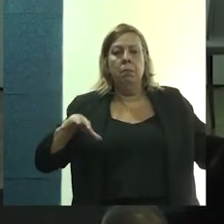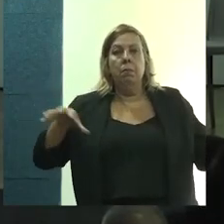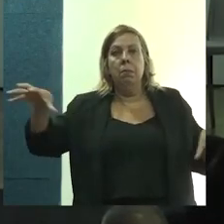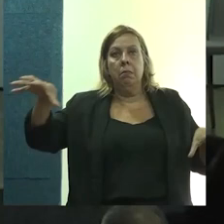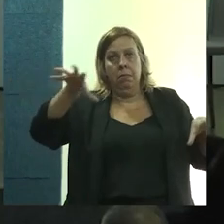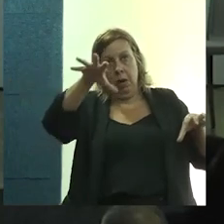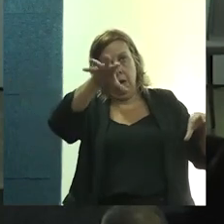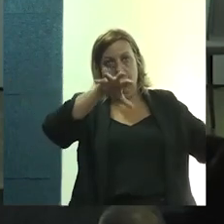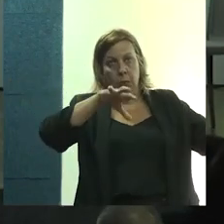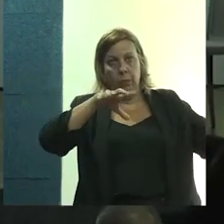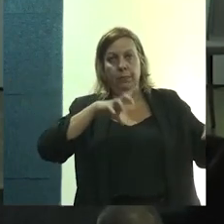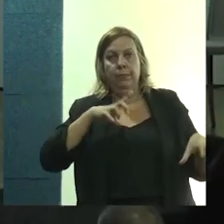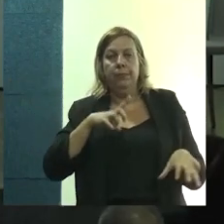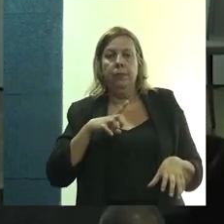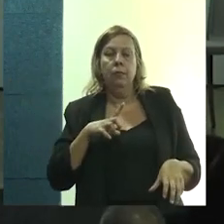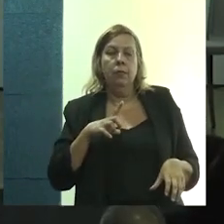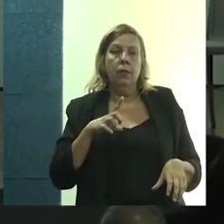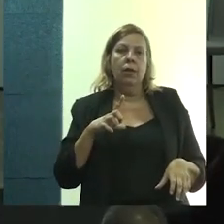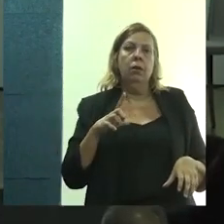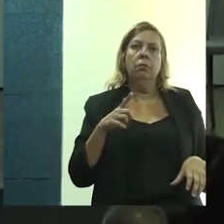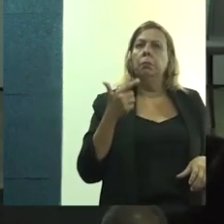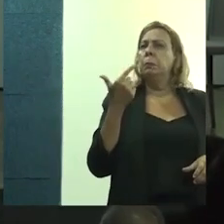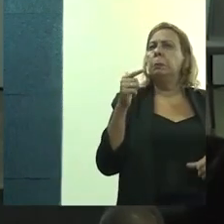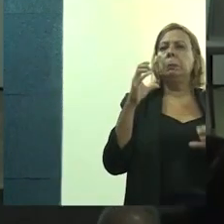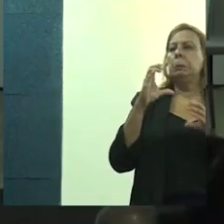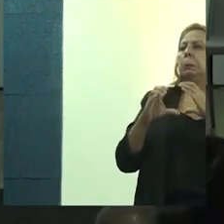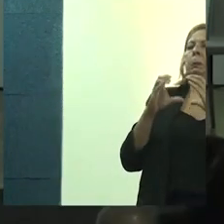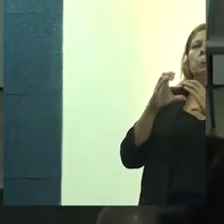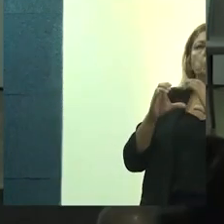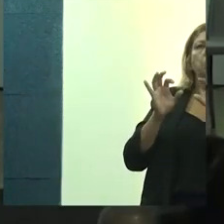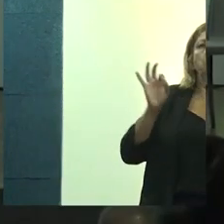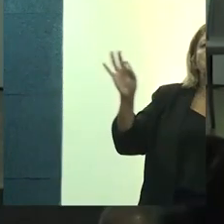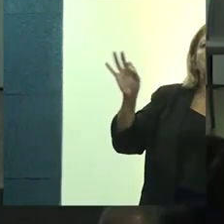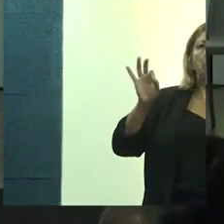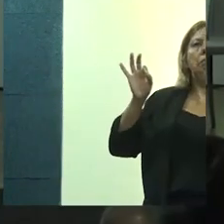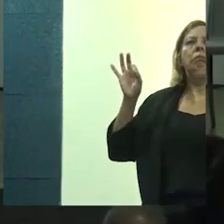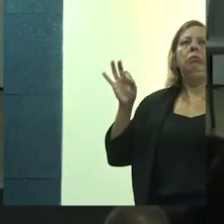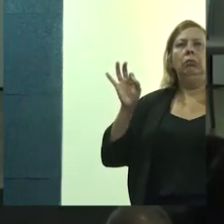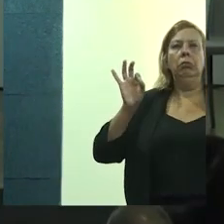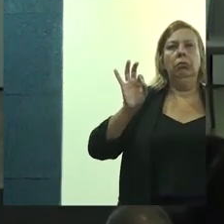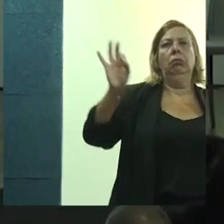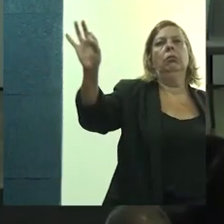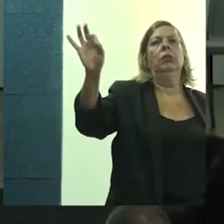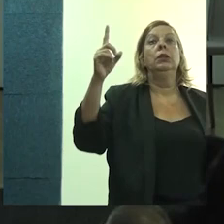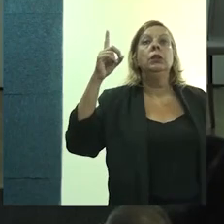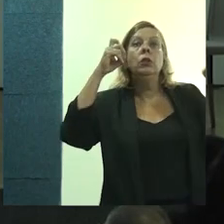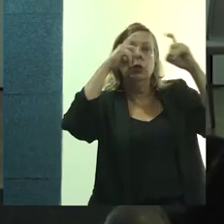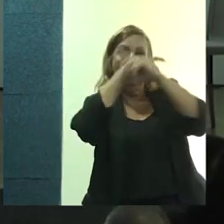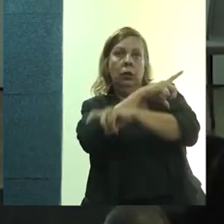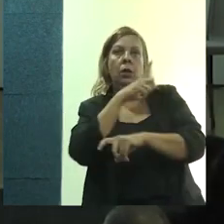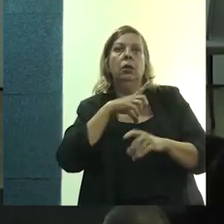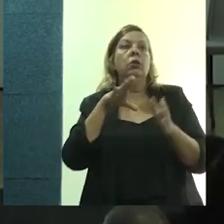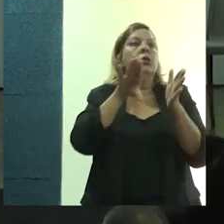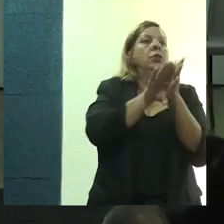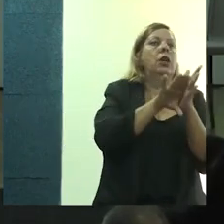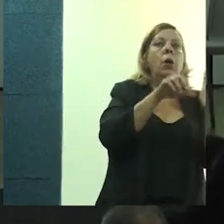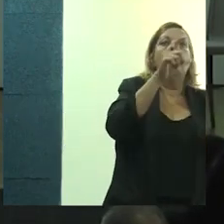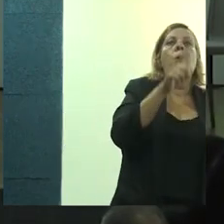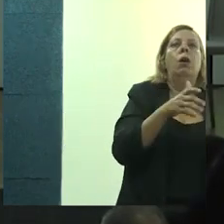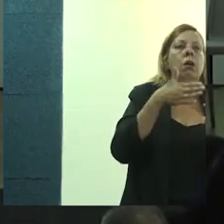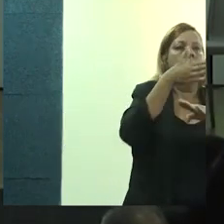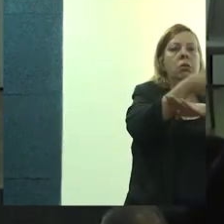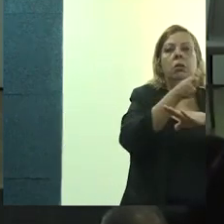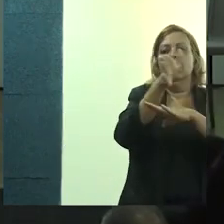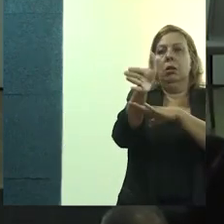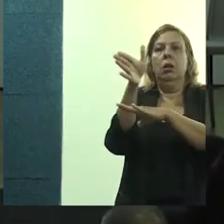totalmente espalhados, sem nenhum tipo de comunicação. E uma dificuldade muito grande de chegar,